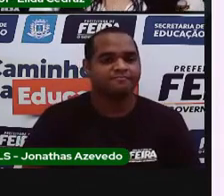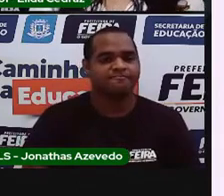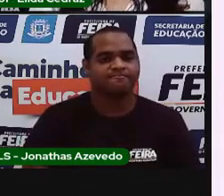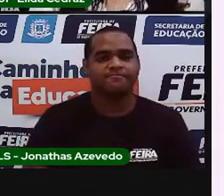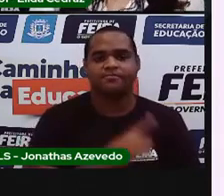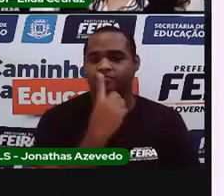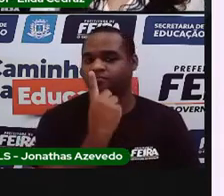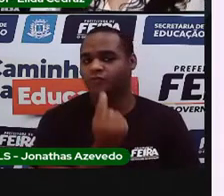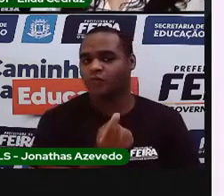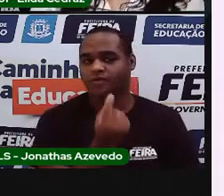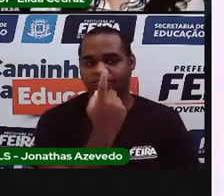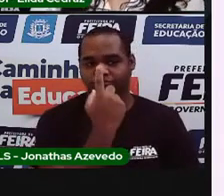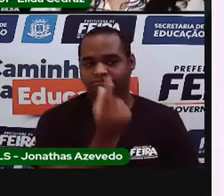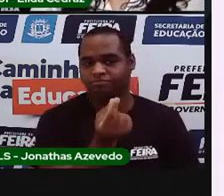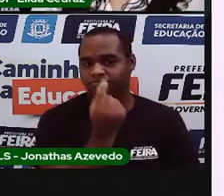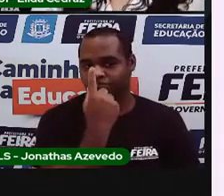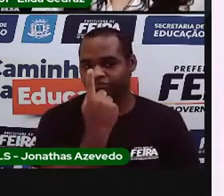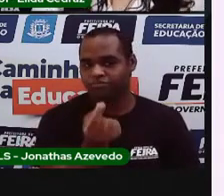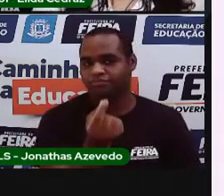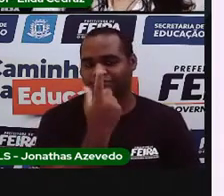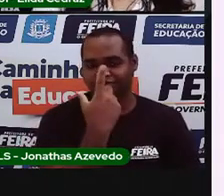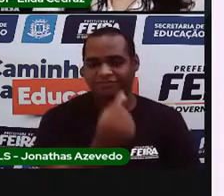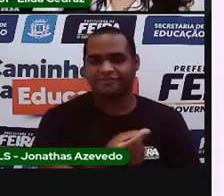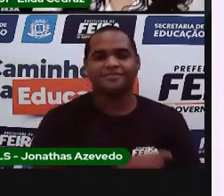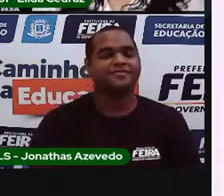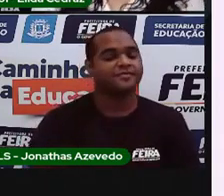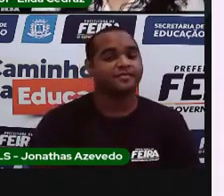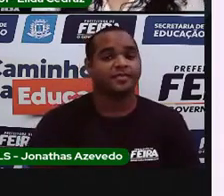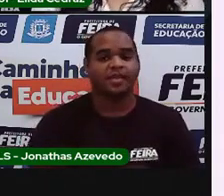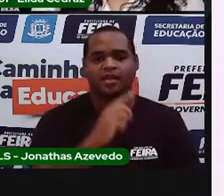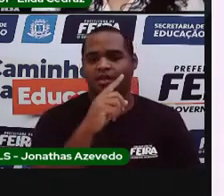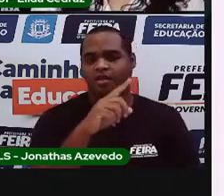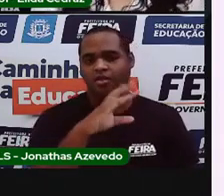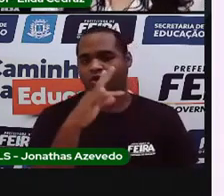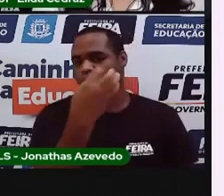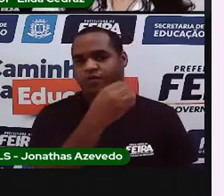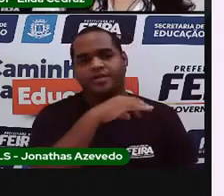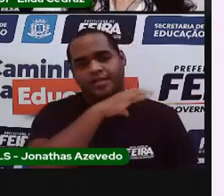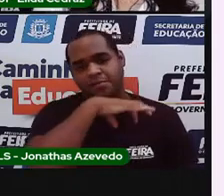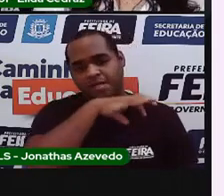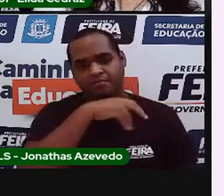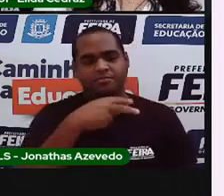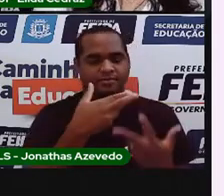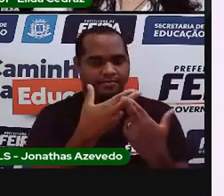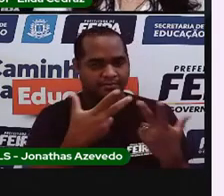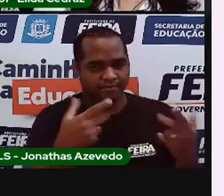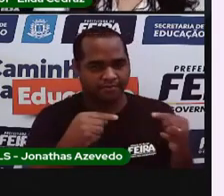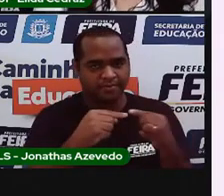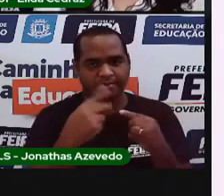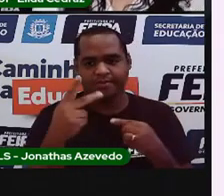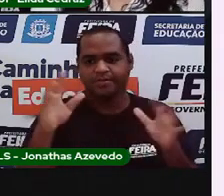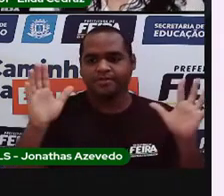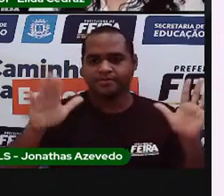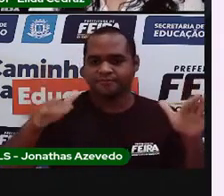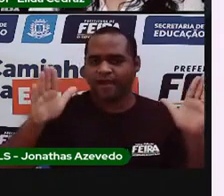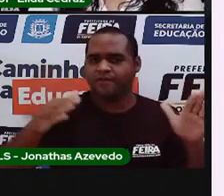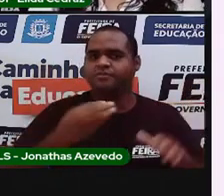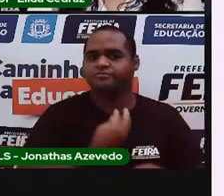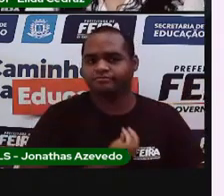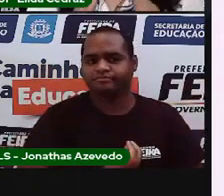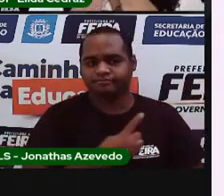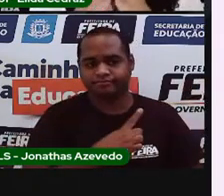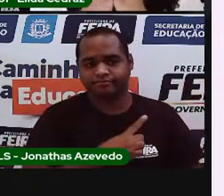e tu? Cano. Todos esses animais são aves. E eles